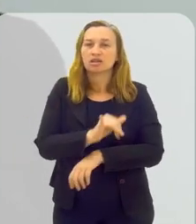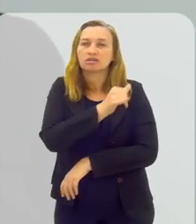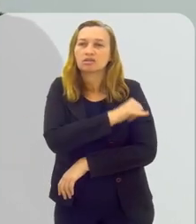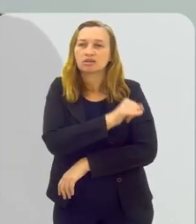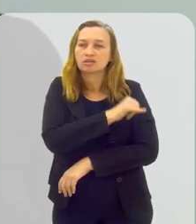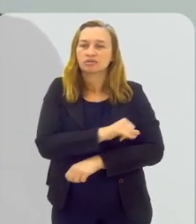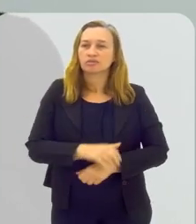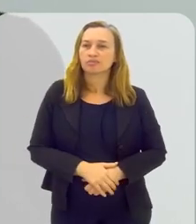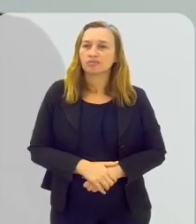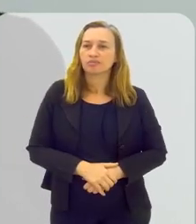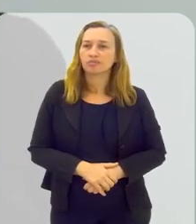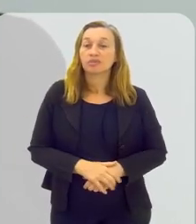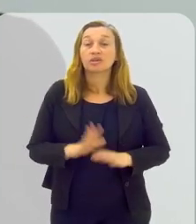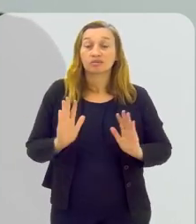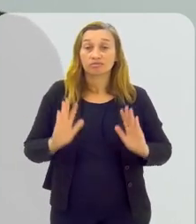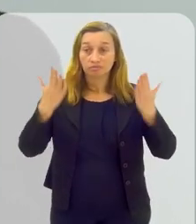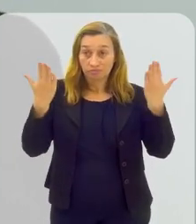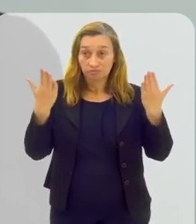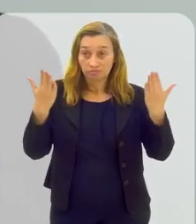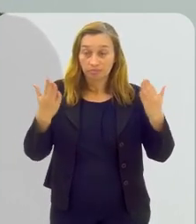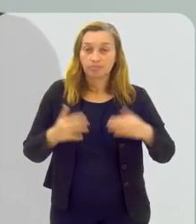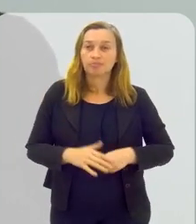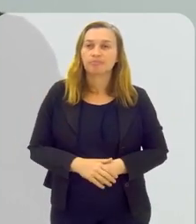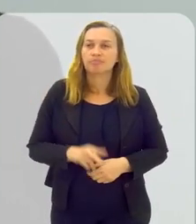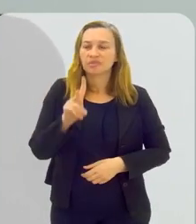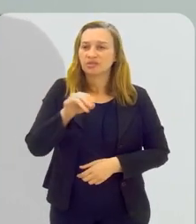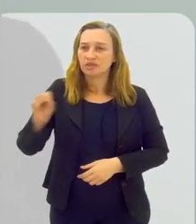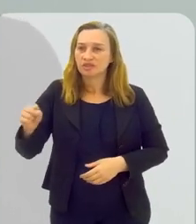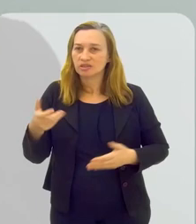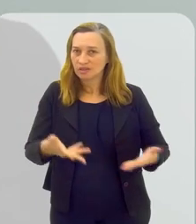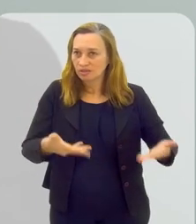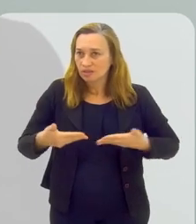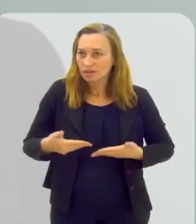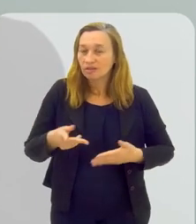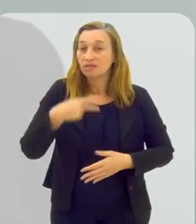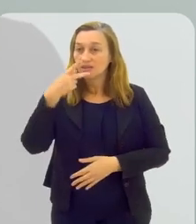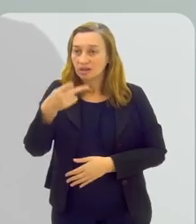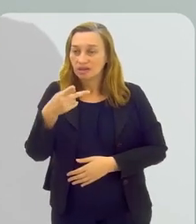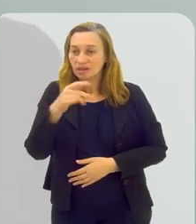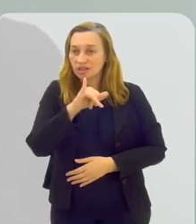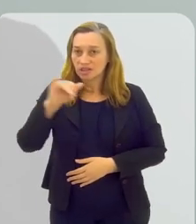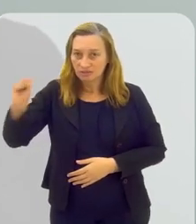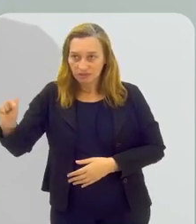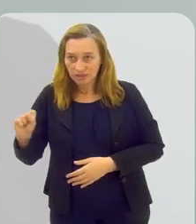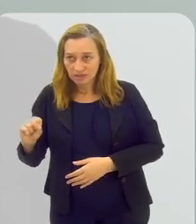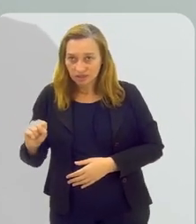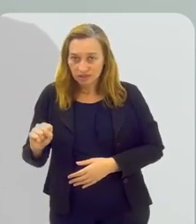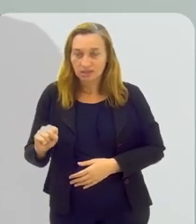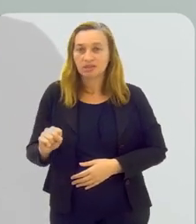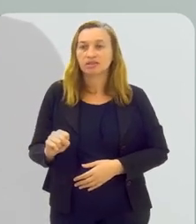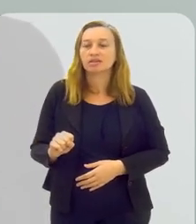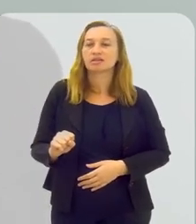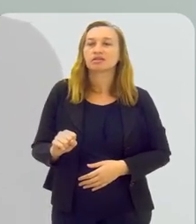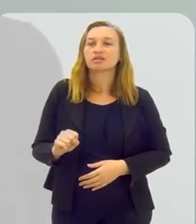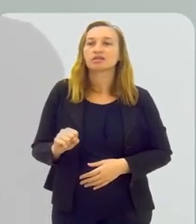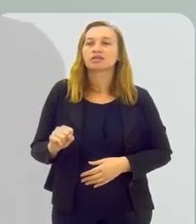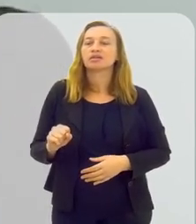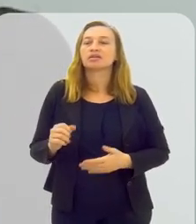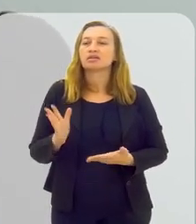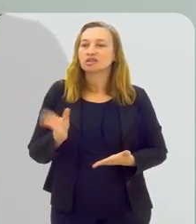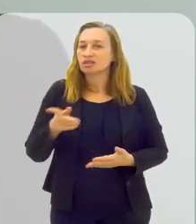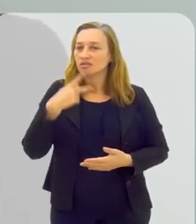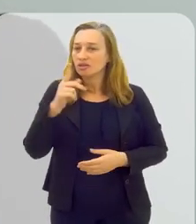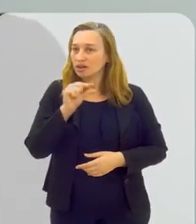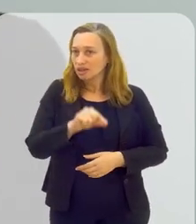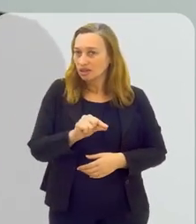aqui no estado do Rio de Janeiro, a gente vai promover um evento em que o Vinícius está convidado e vai falar sobre o IFES, vai falar sobre as ações que a gente